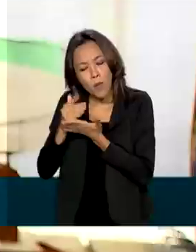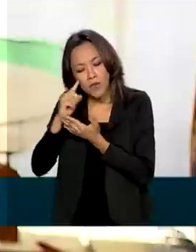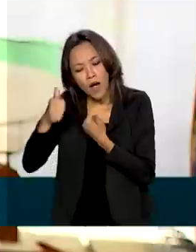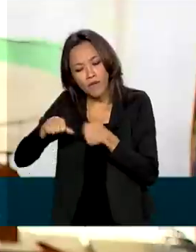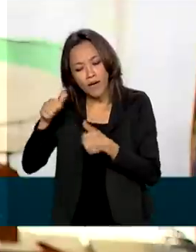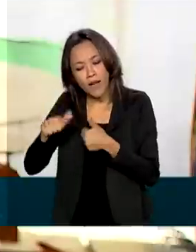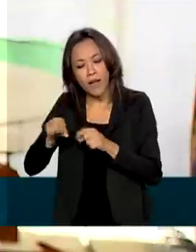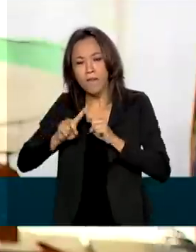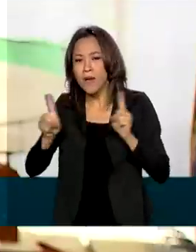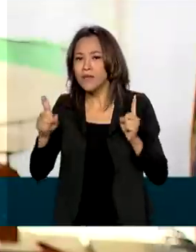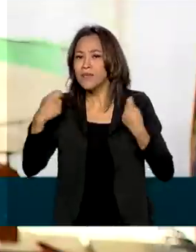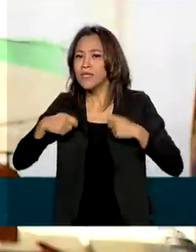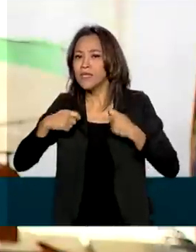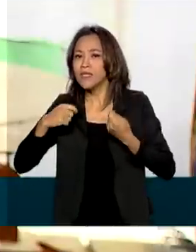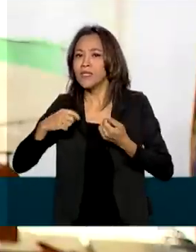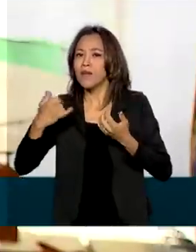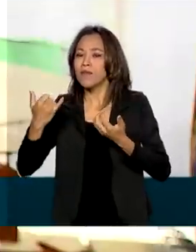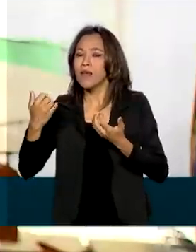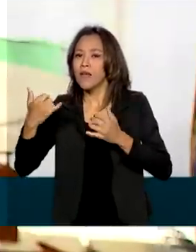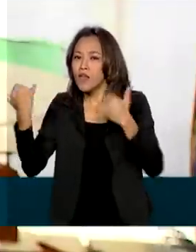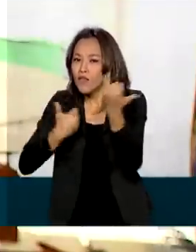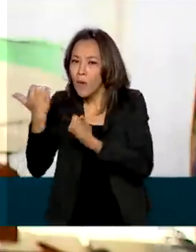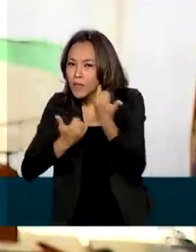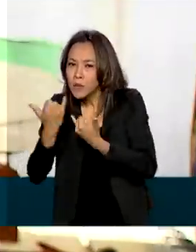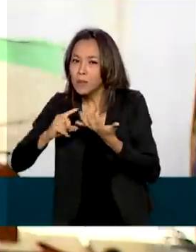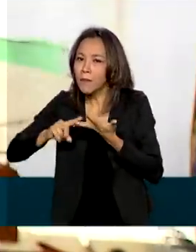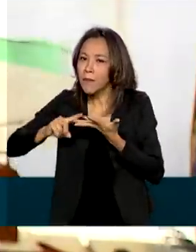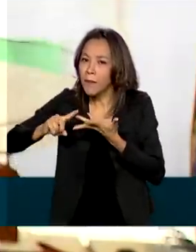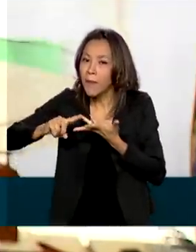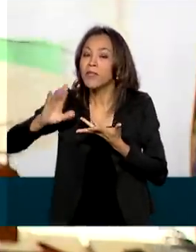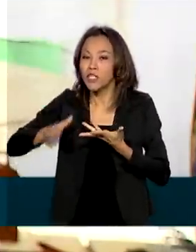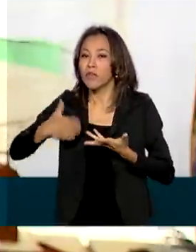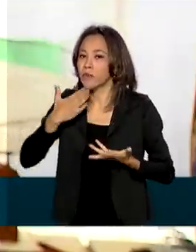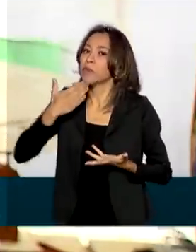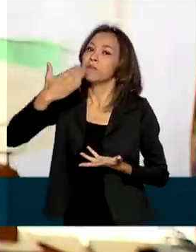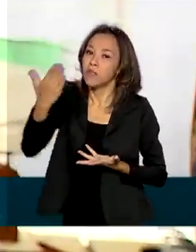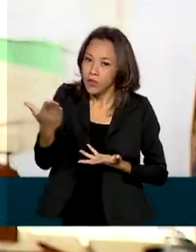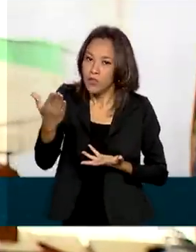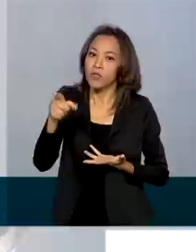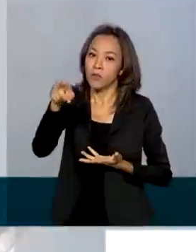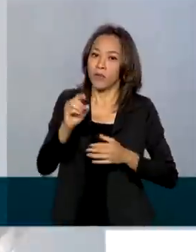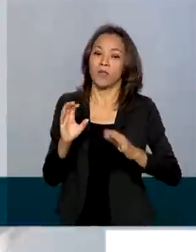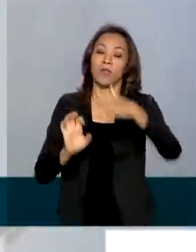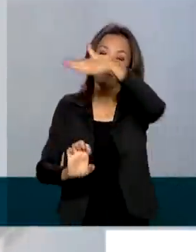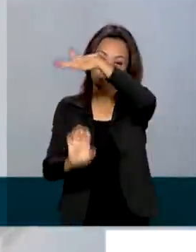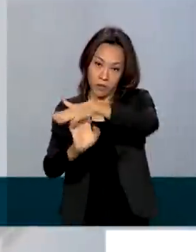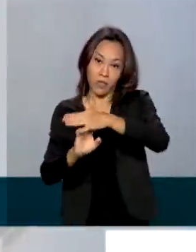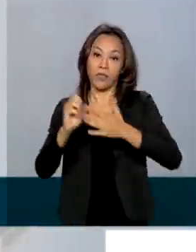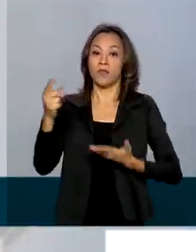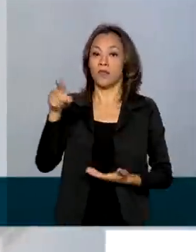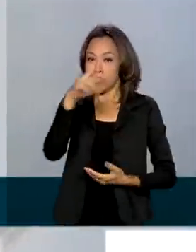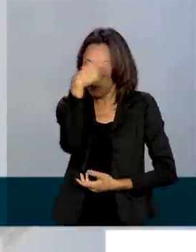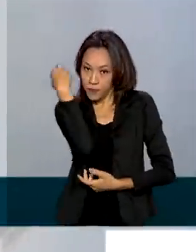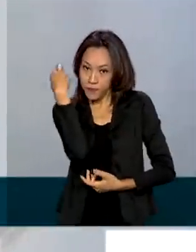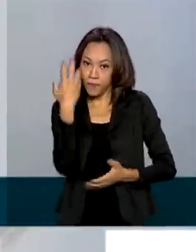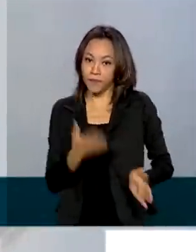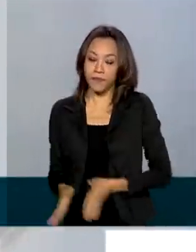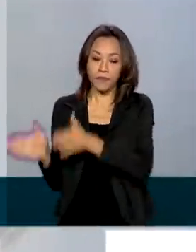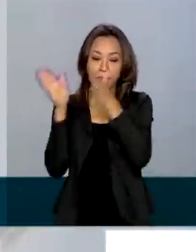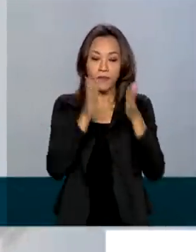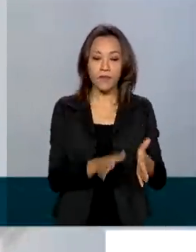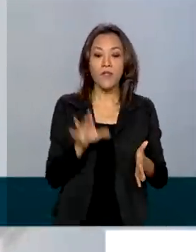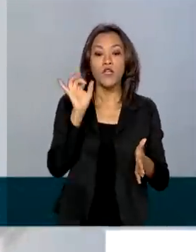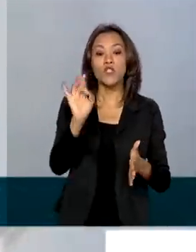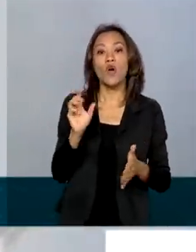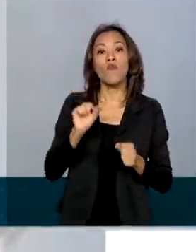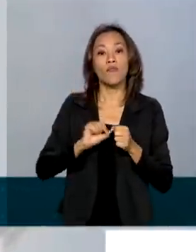necessidade de informações complementares que foram solicitadas ao laboratório. No caso da Sputnik, eu só fiz o memorando